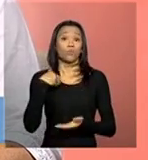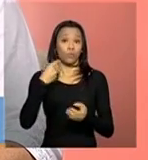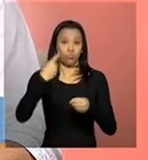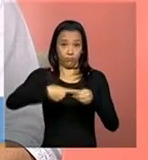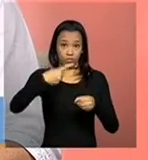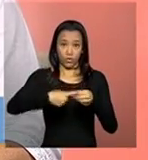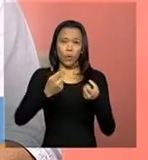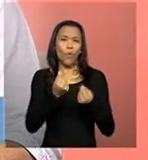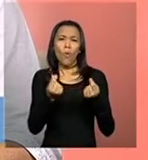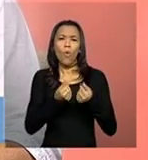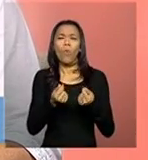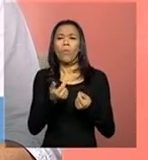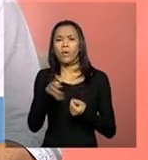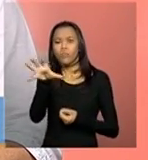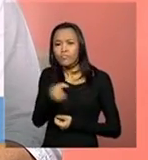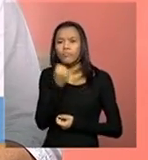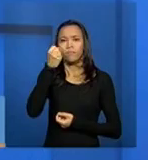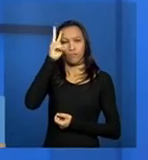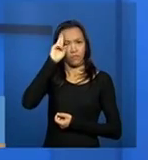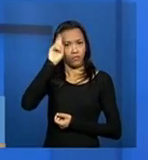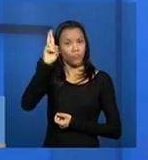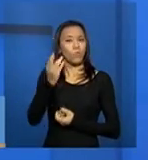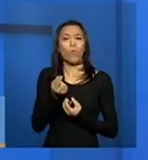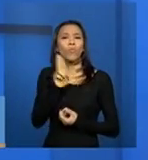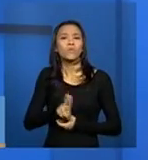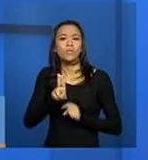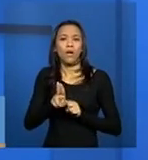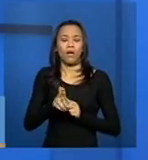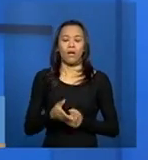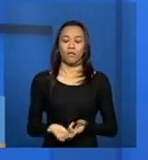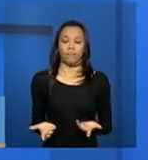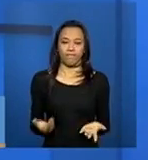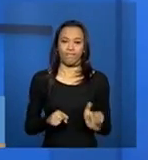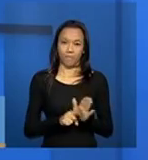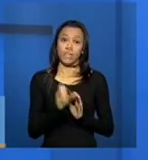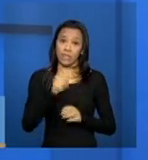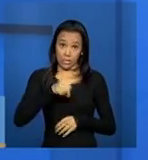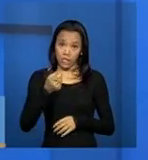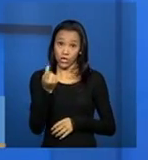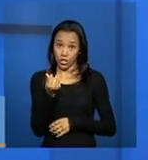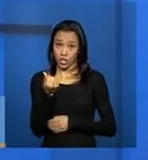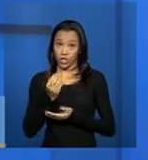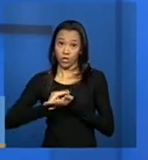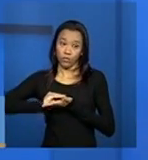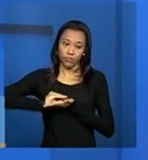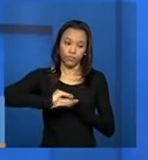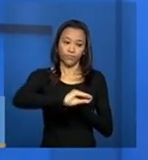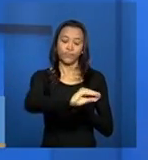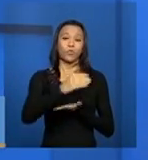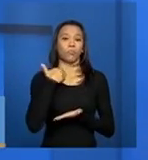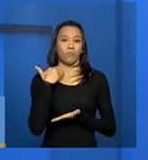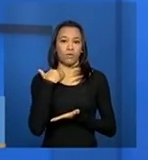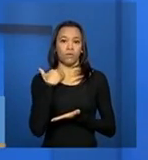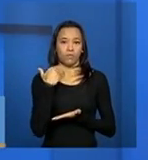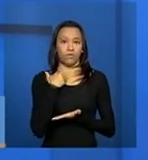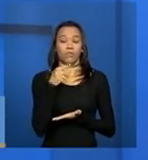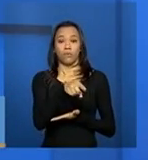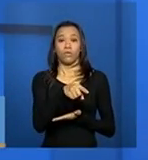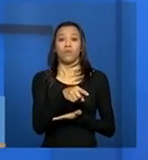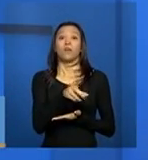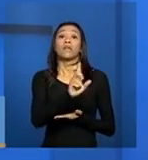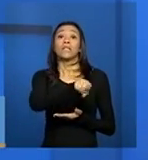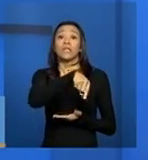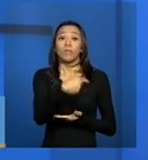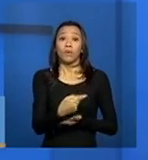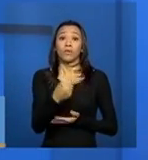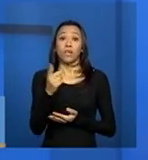gestores poderão utilizar esse recurso? O recurso é sim depositado em conta corrente. O valor é transferido diretamente